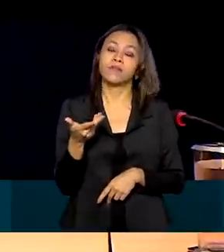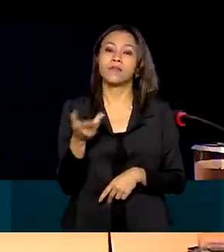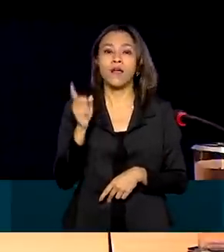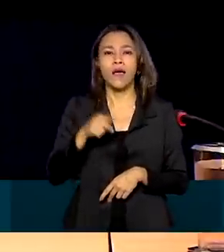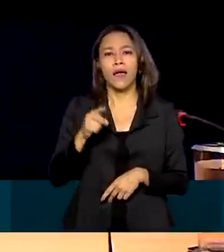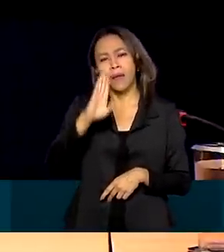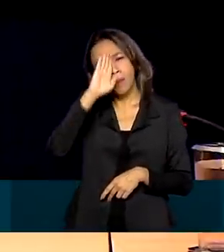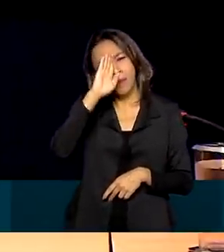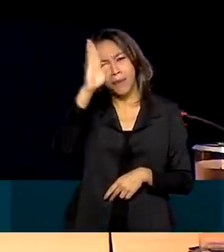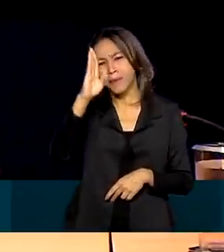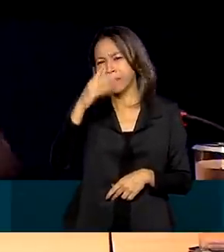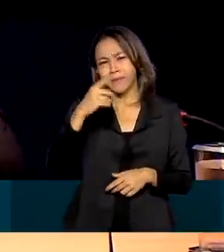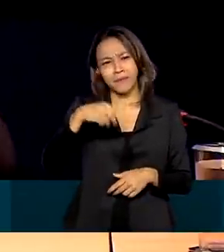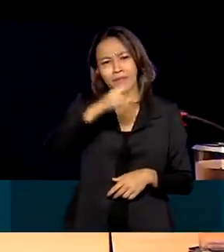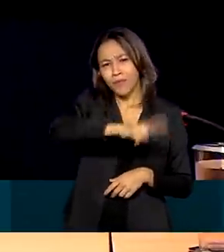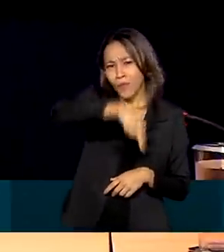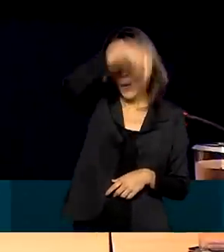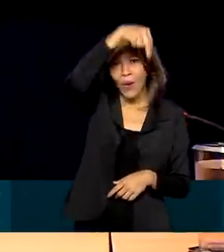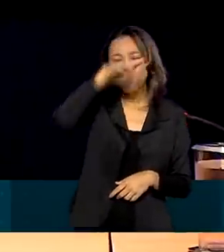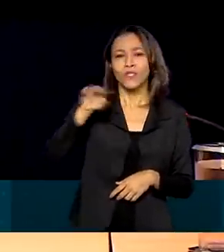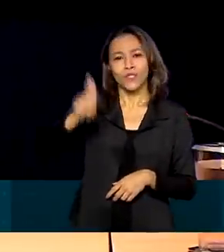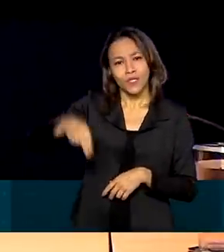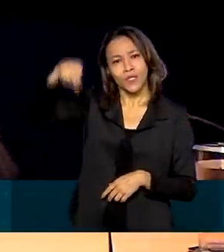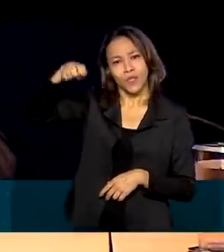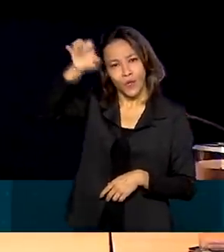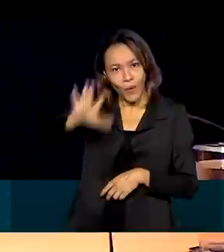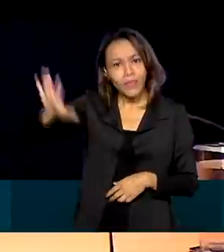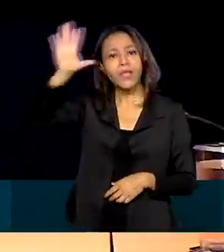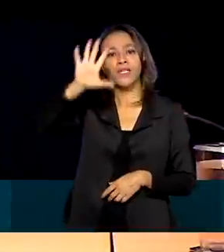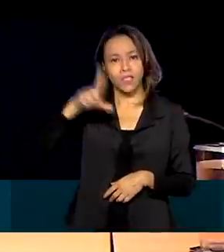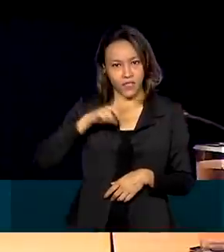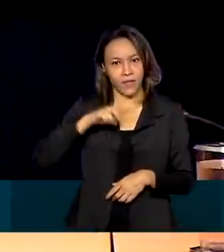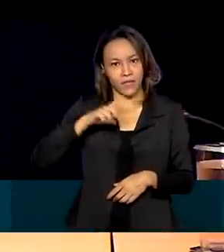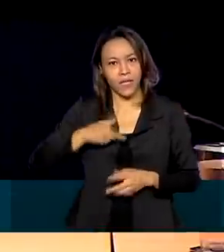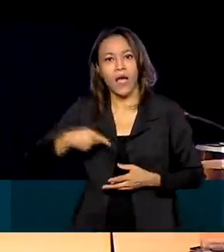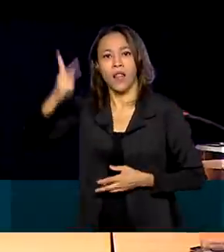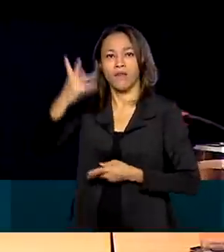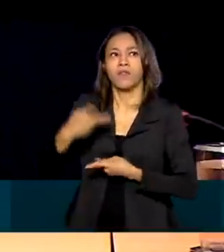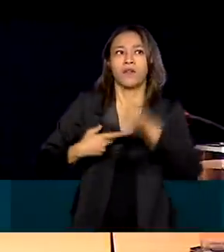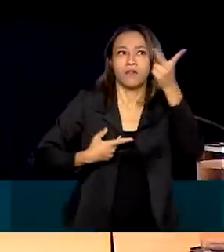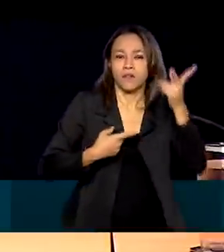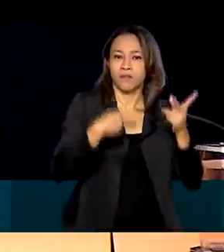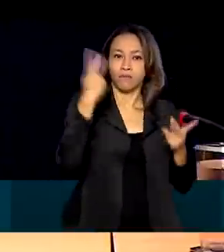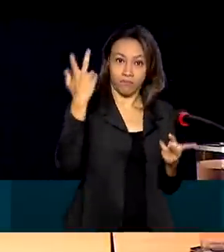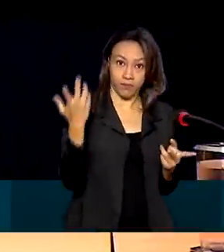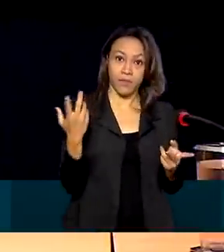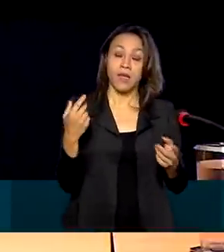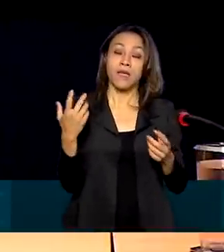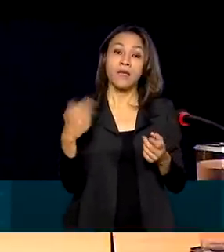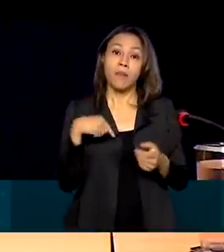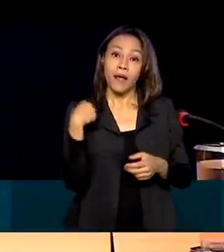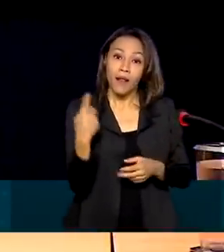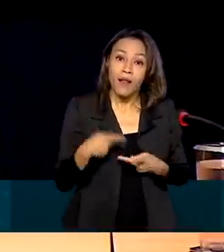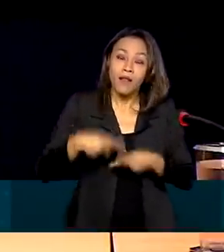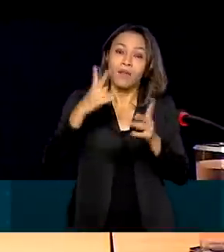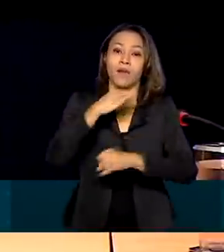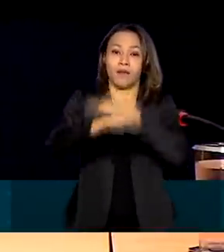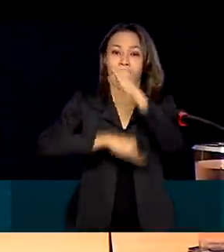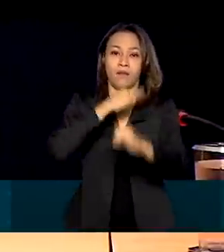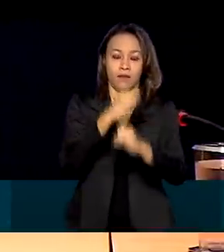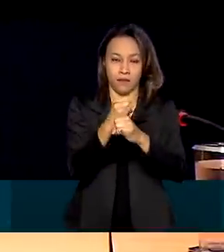é na região norte e na região nordeste. E para levar a fibra ótica, para levar a internet fixa,